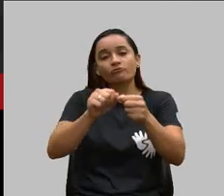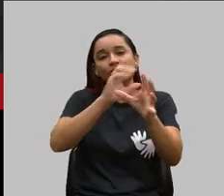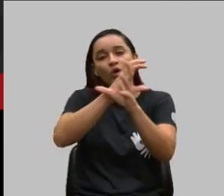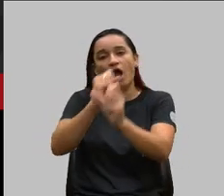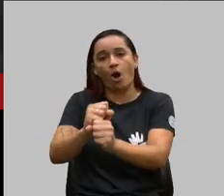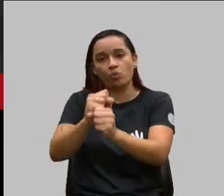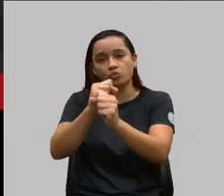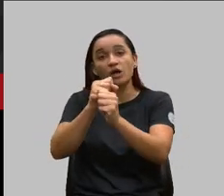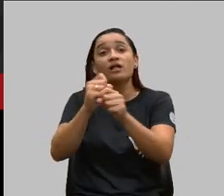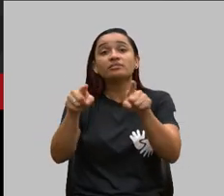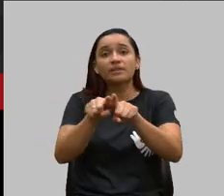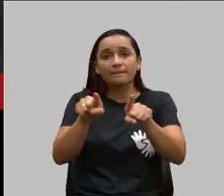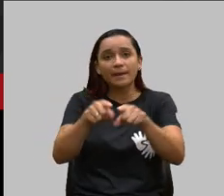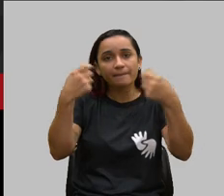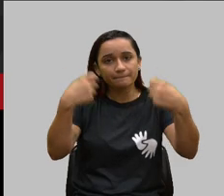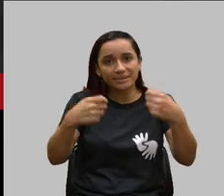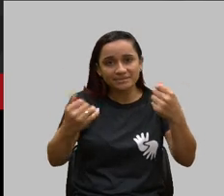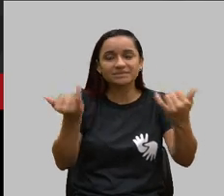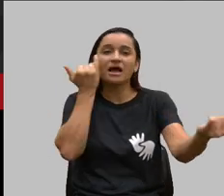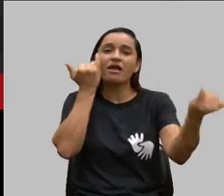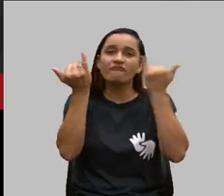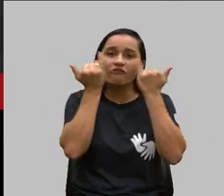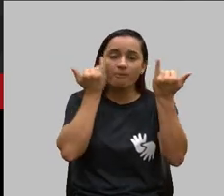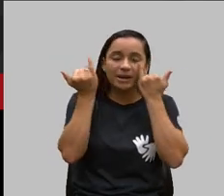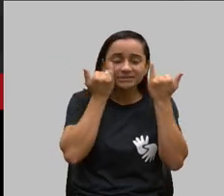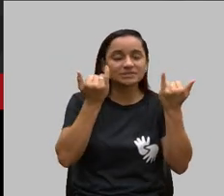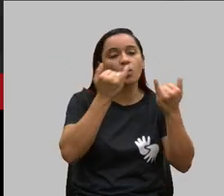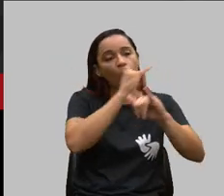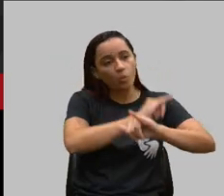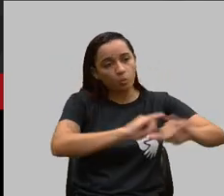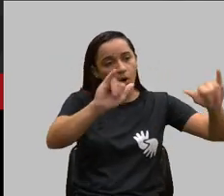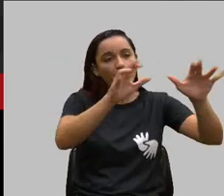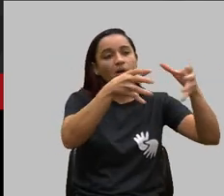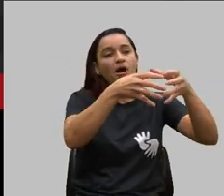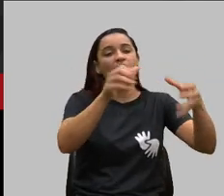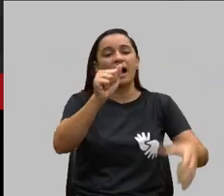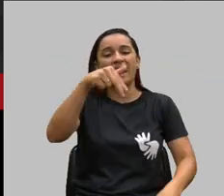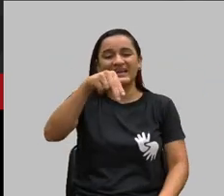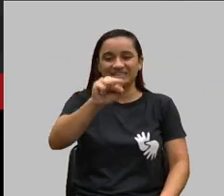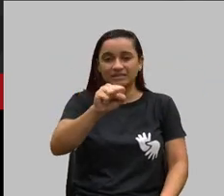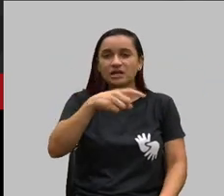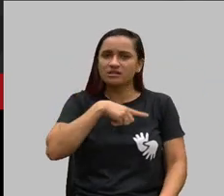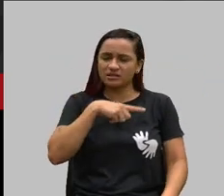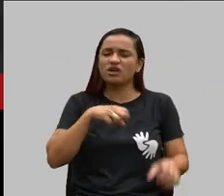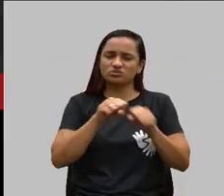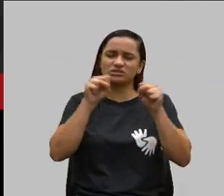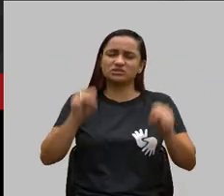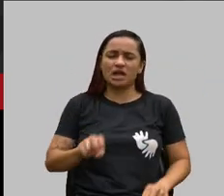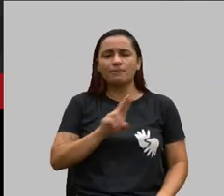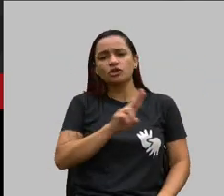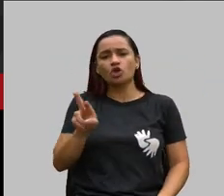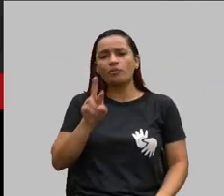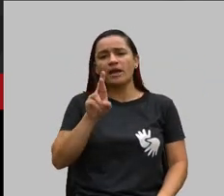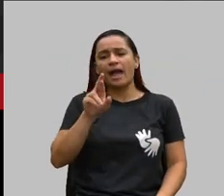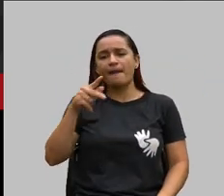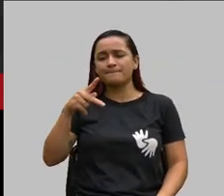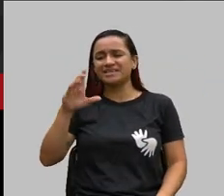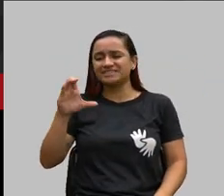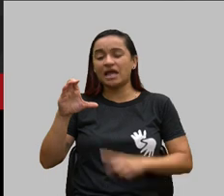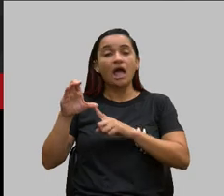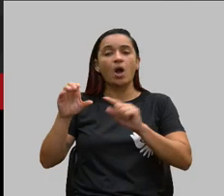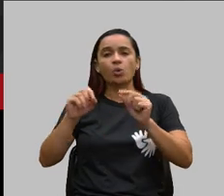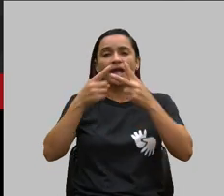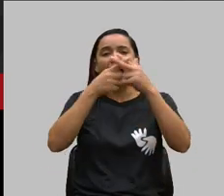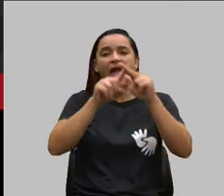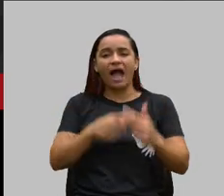ser informado à ANS através de um sistema chamado RPC, que é de reajuste coletivo, todos os